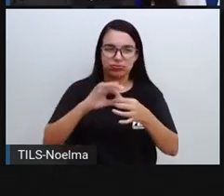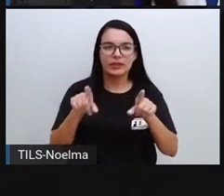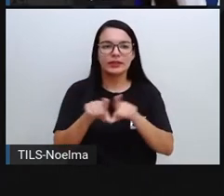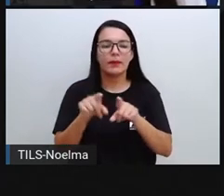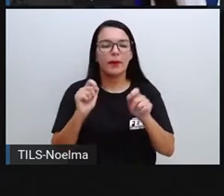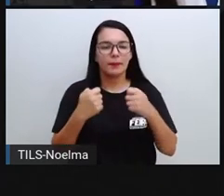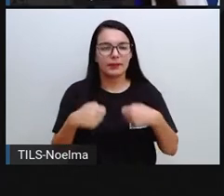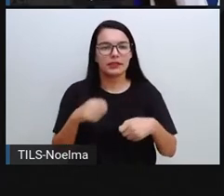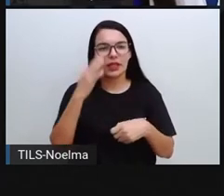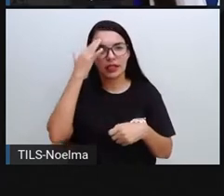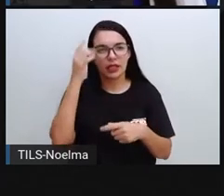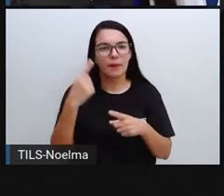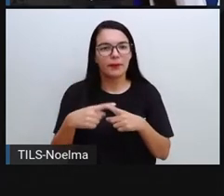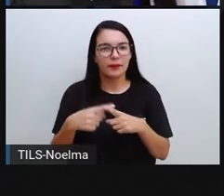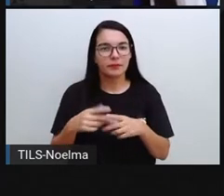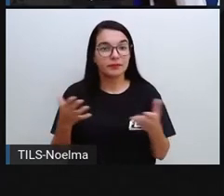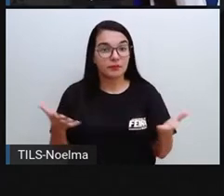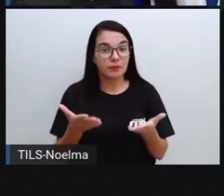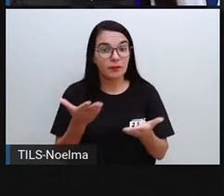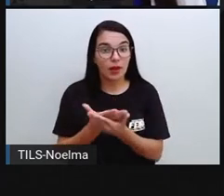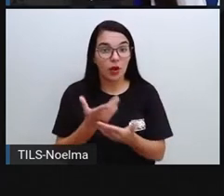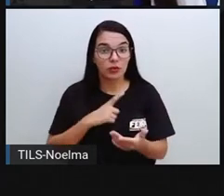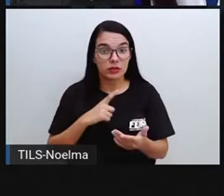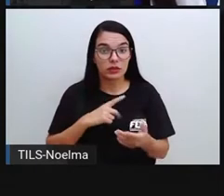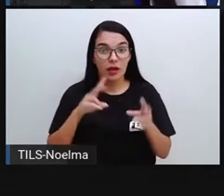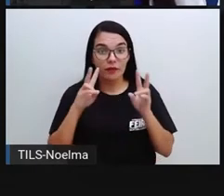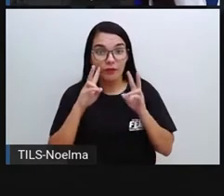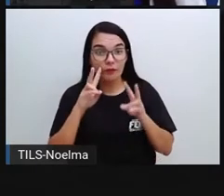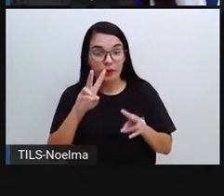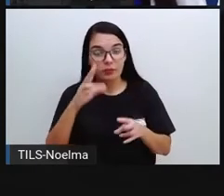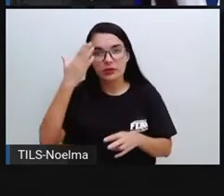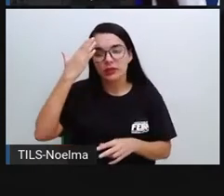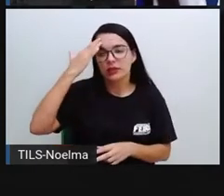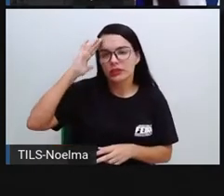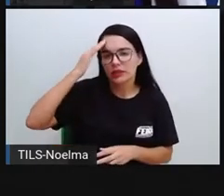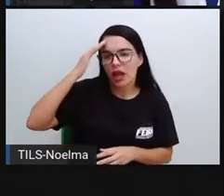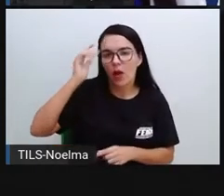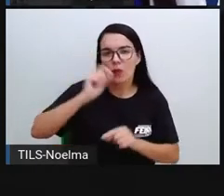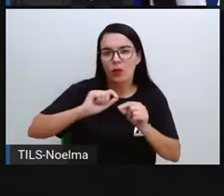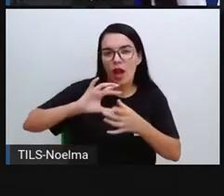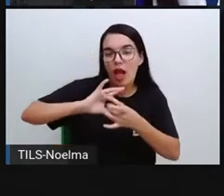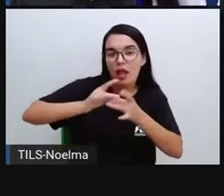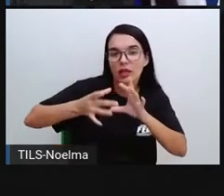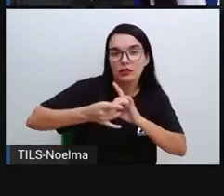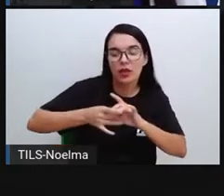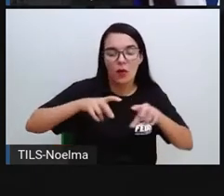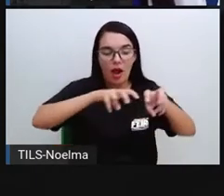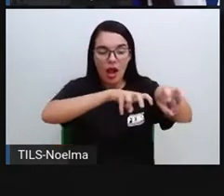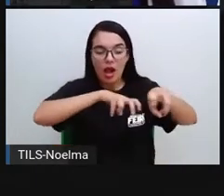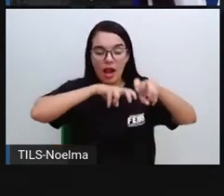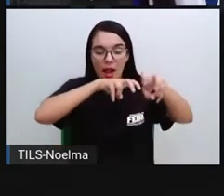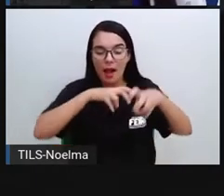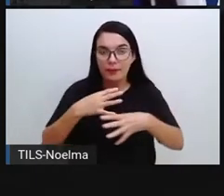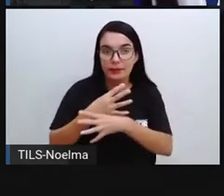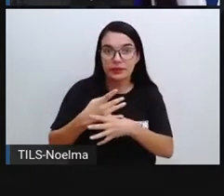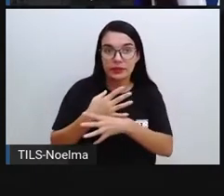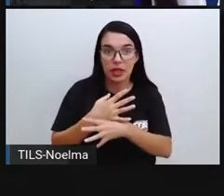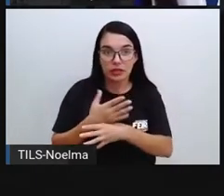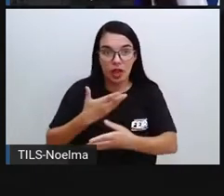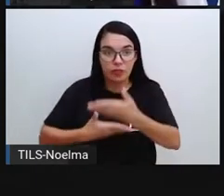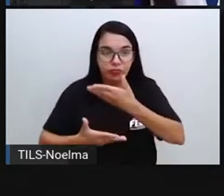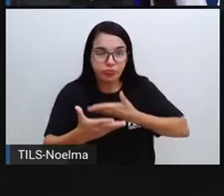porquê. Na aula de hoje, então, nós vamos compreender essa relação que há entre o campo e a cidade, a